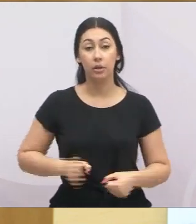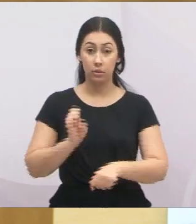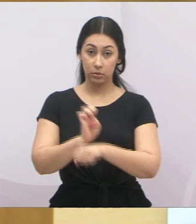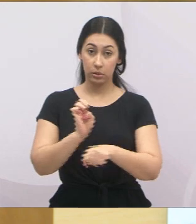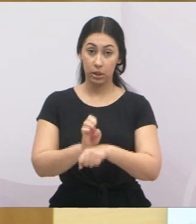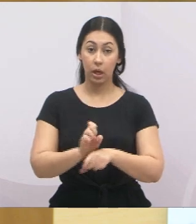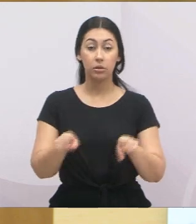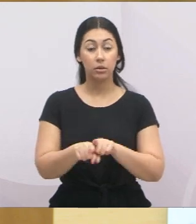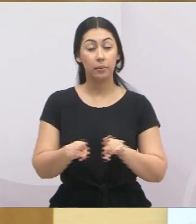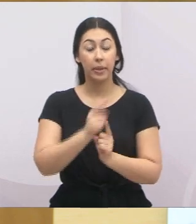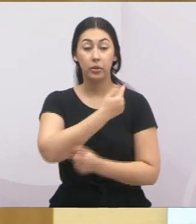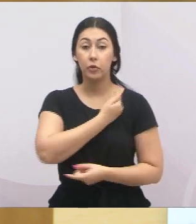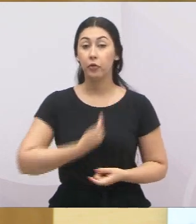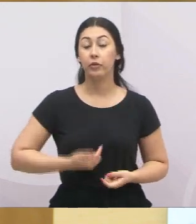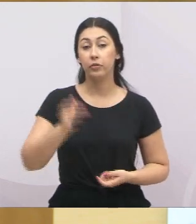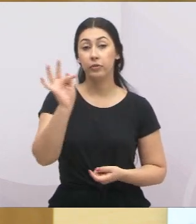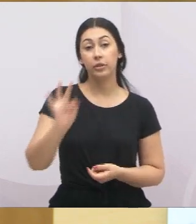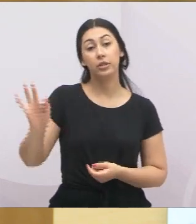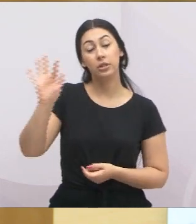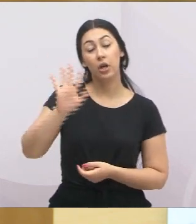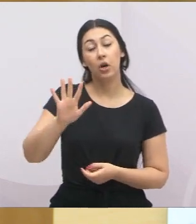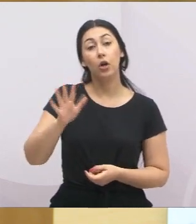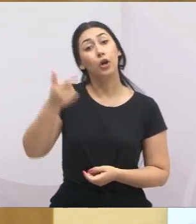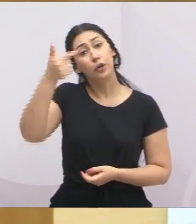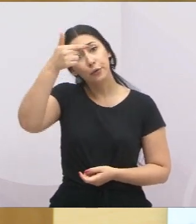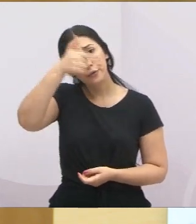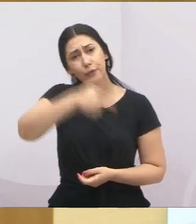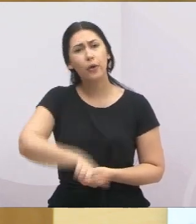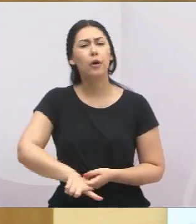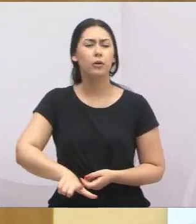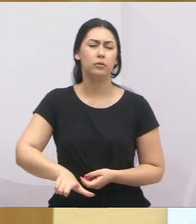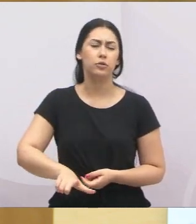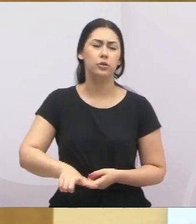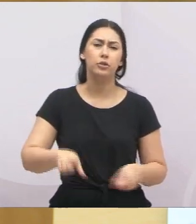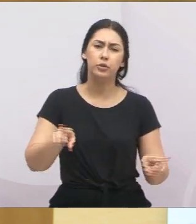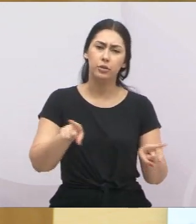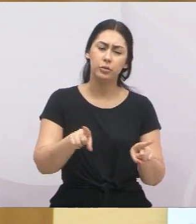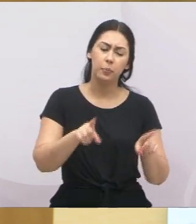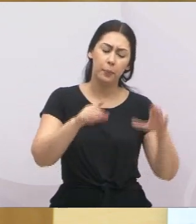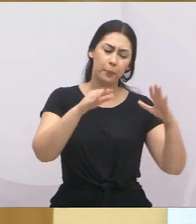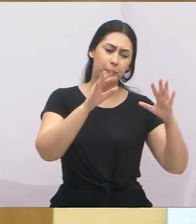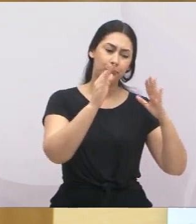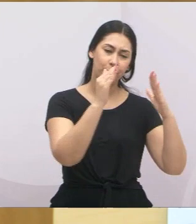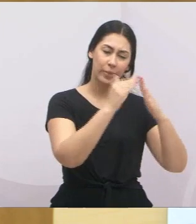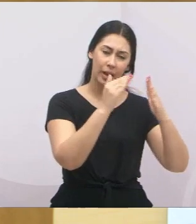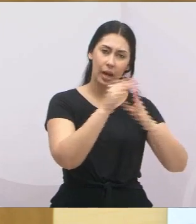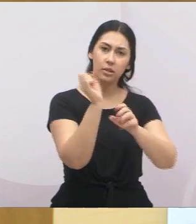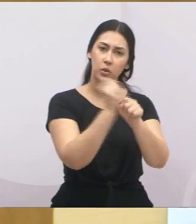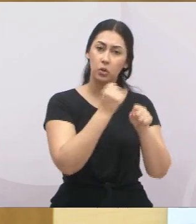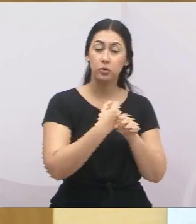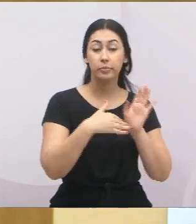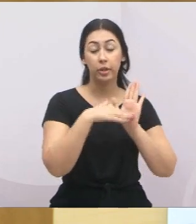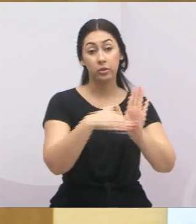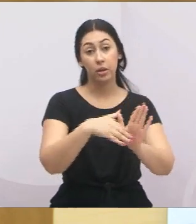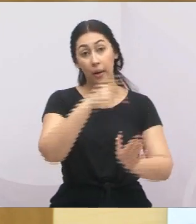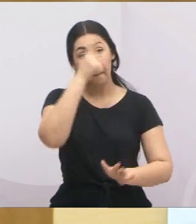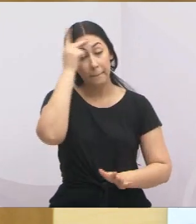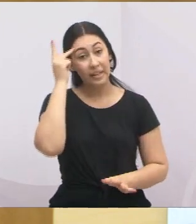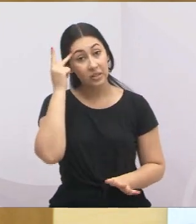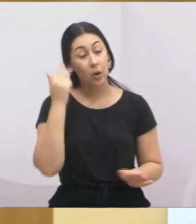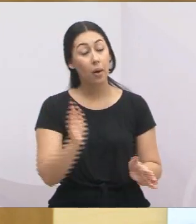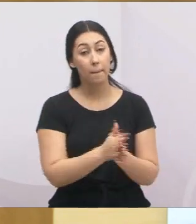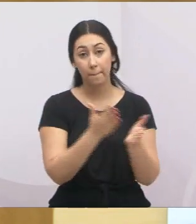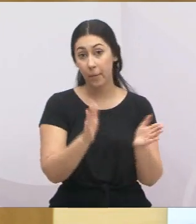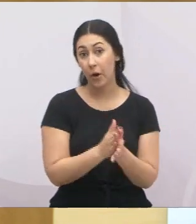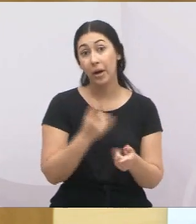programa habitacional, para que as pessoas possam ter acesso à sua casa, moradia, porque senão, infelizmente, vai continuar as pessoas fazendo